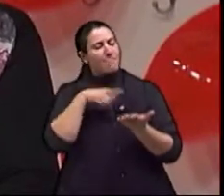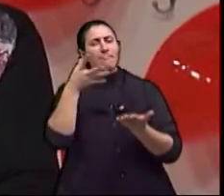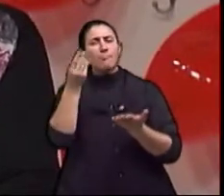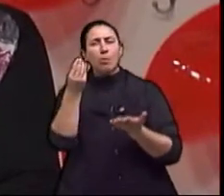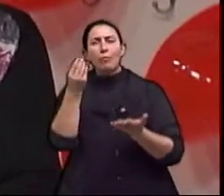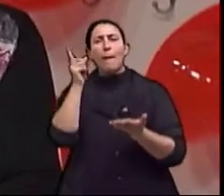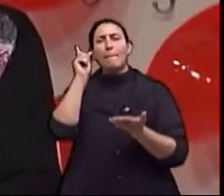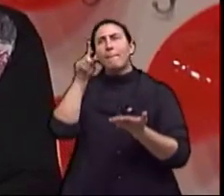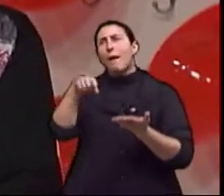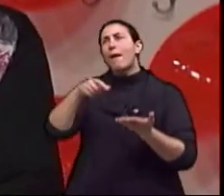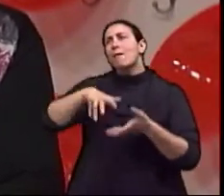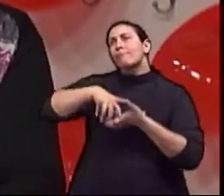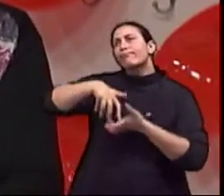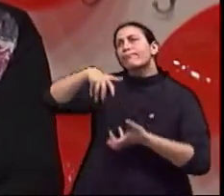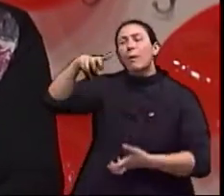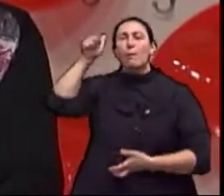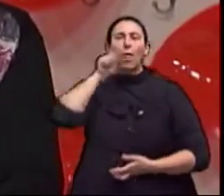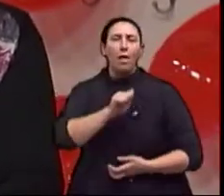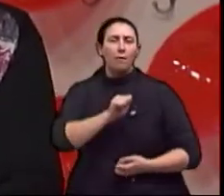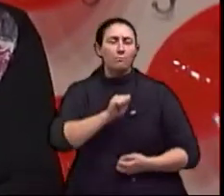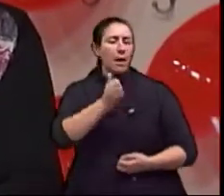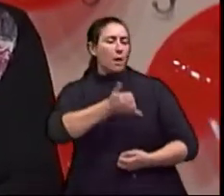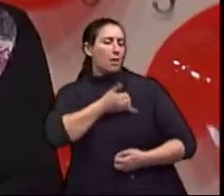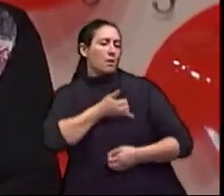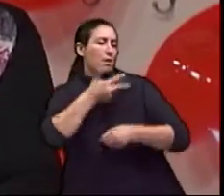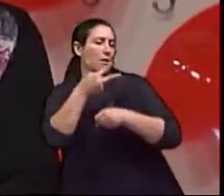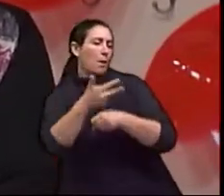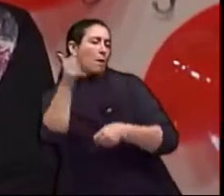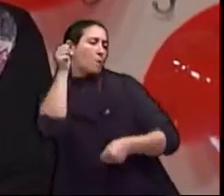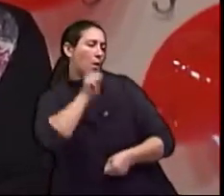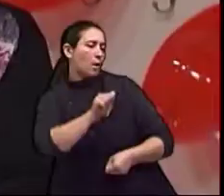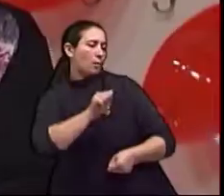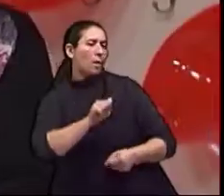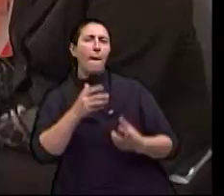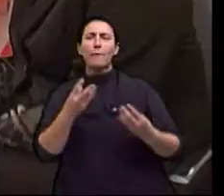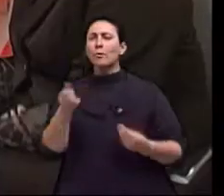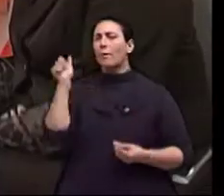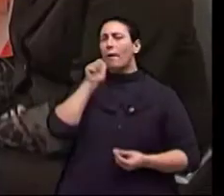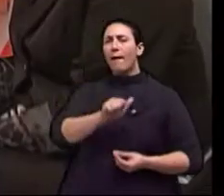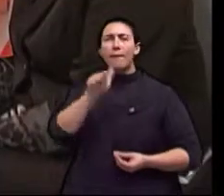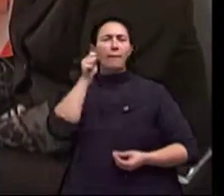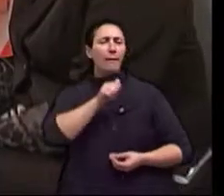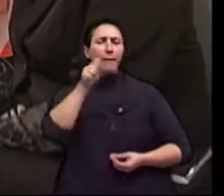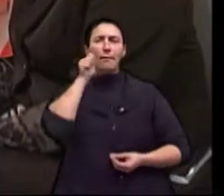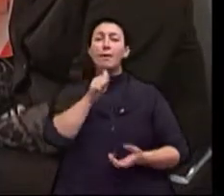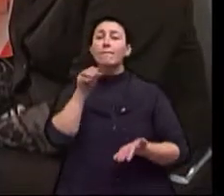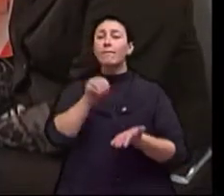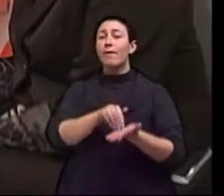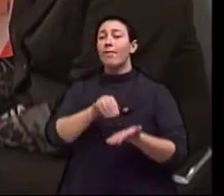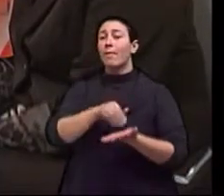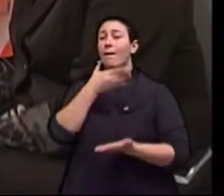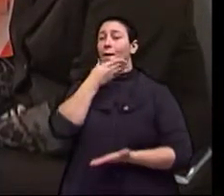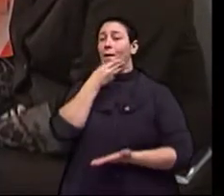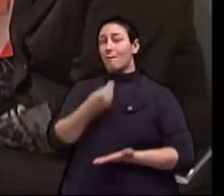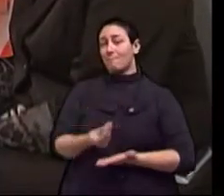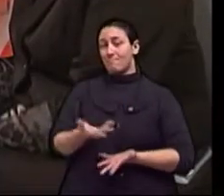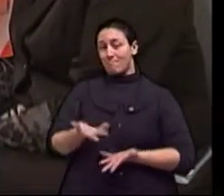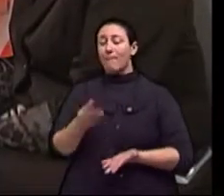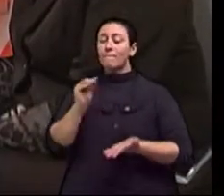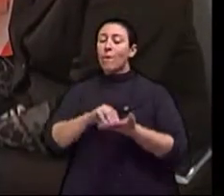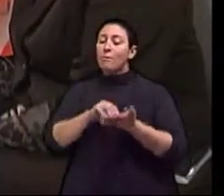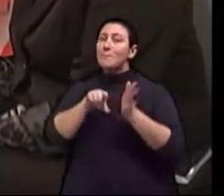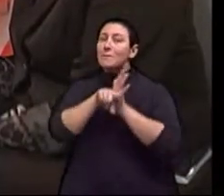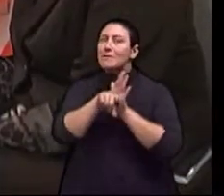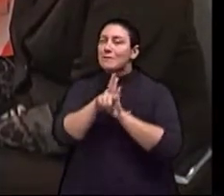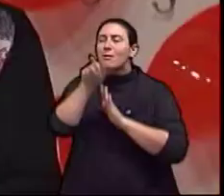o envelhecimento da mulher. E é justamente isso também que nos fez buscar mais, estudar mais, fazer essa pesquisa,